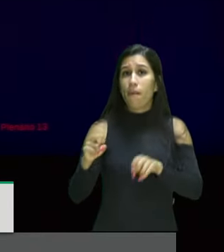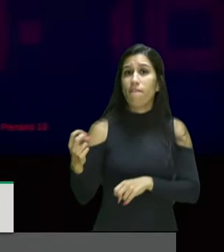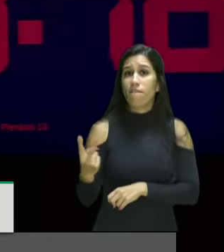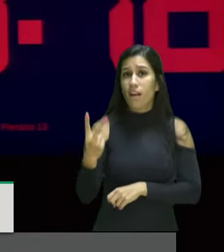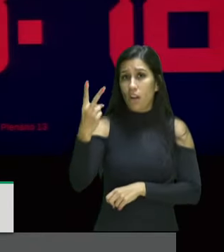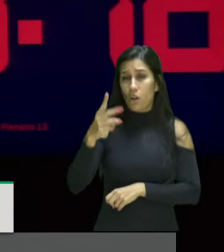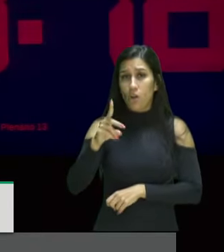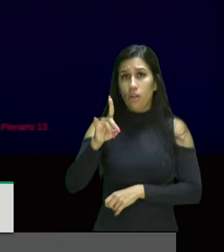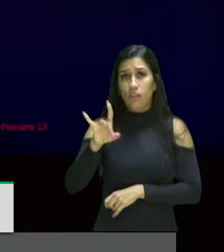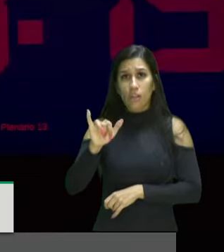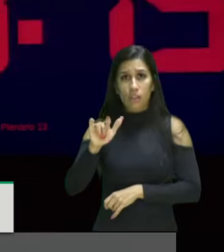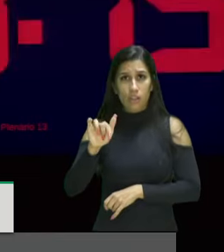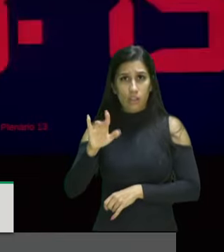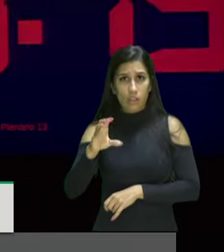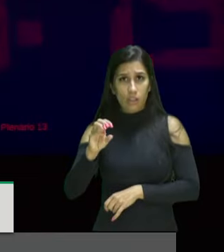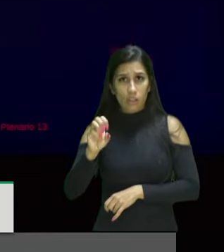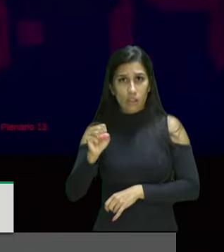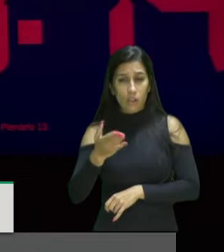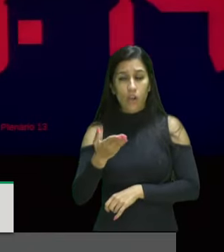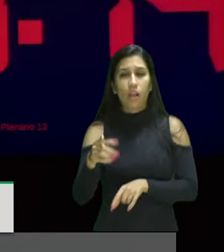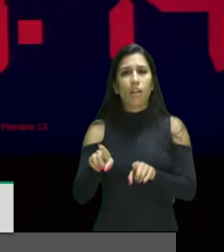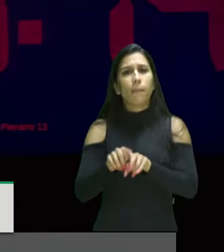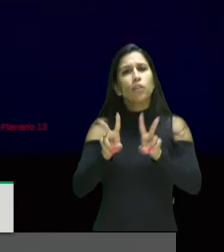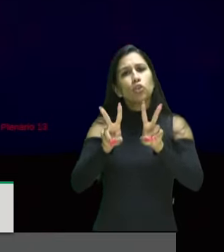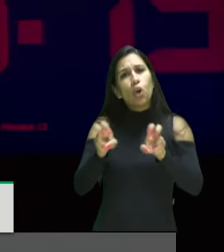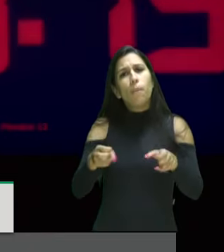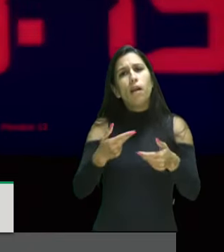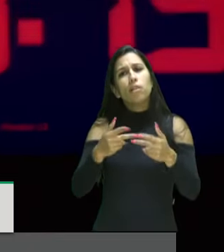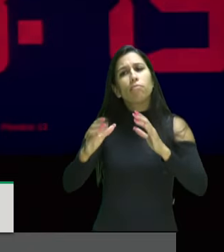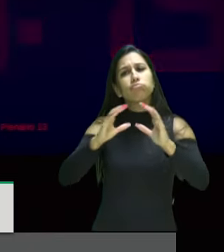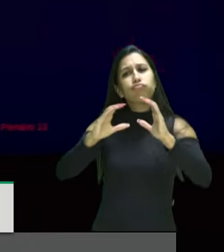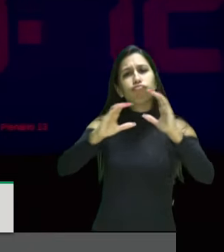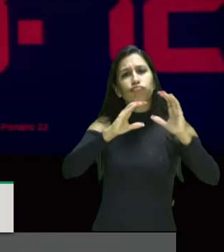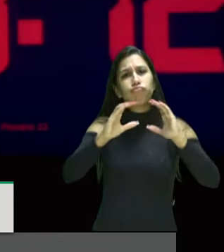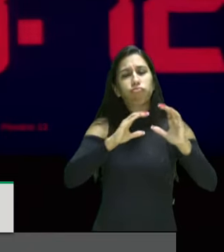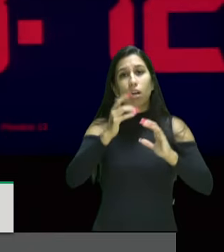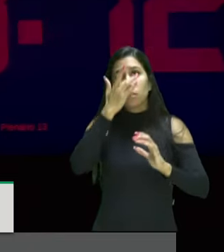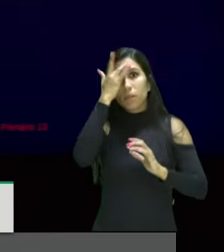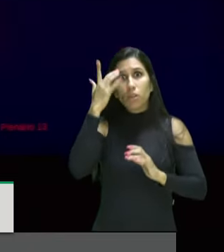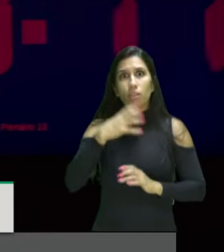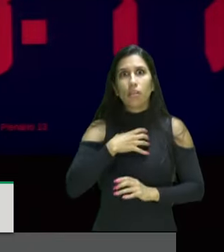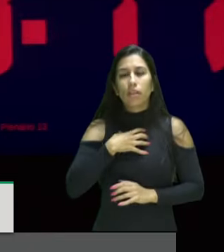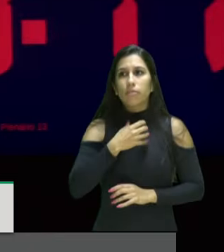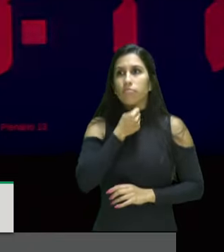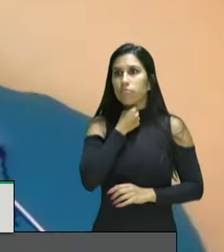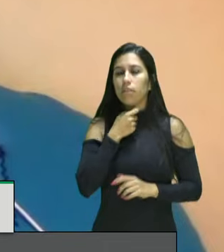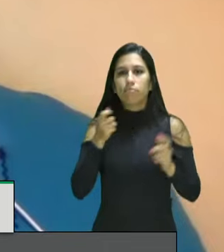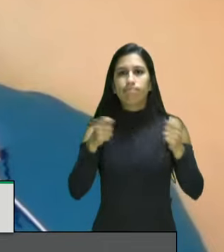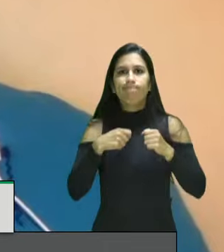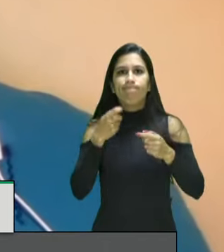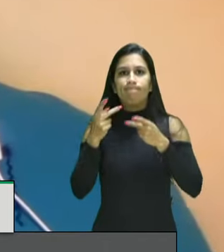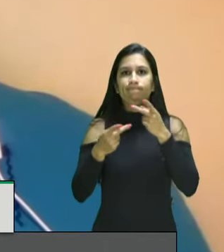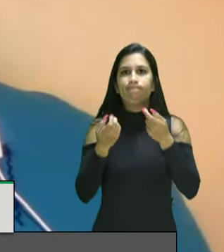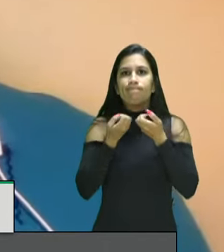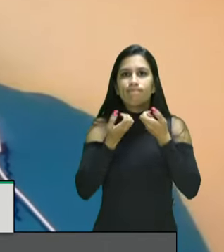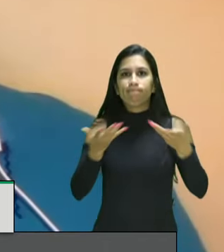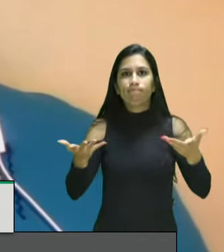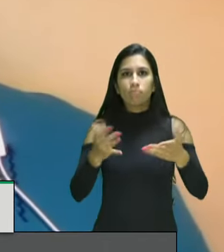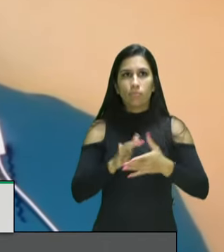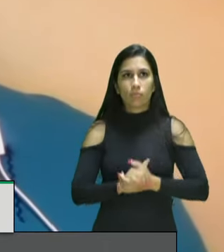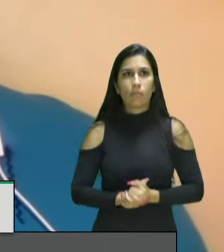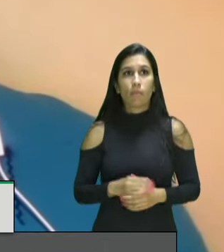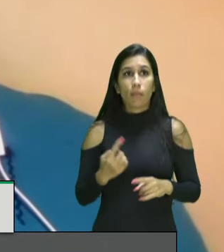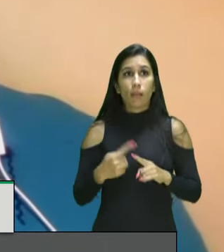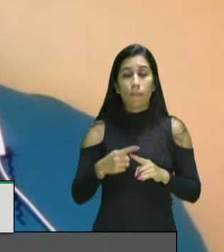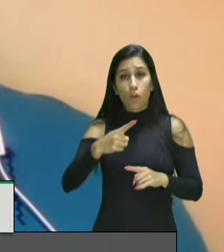por meio dos meios de comunicação inclusive meios de comunicação concessionários de radiodifusão no qual esse